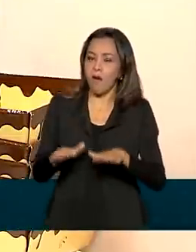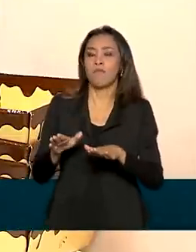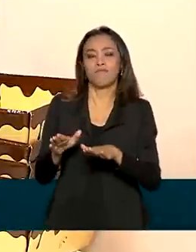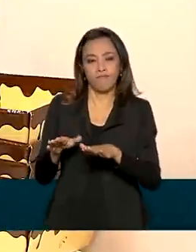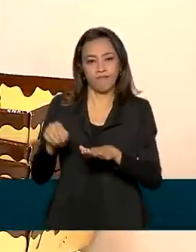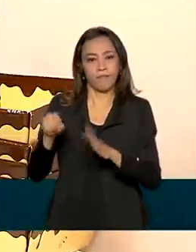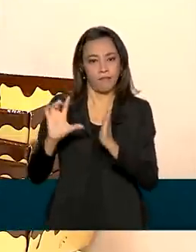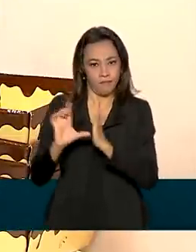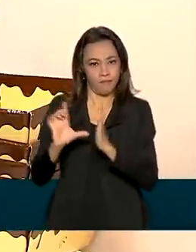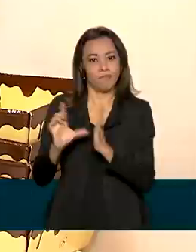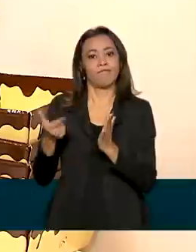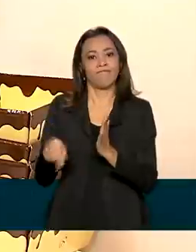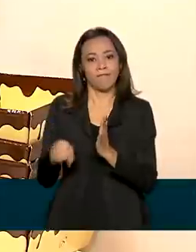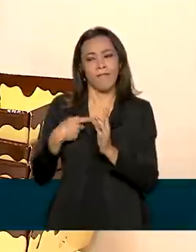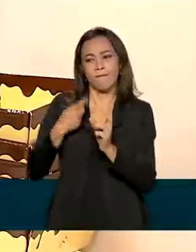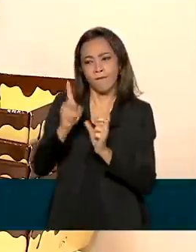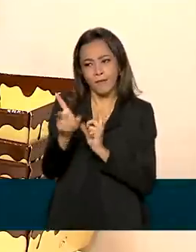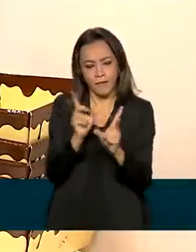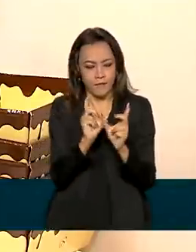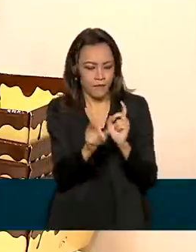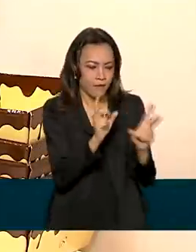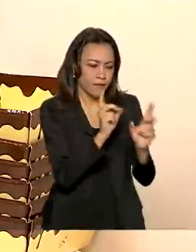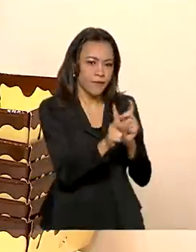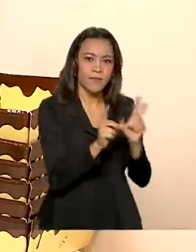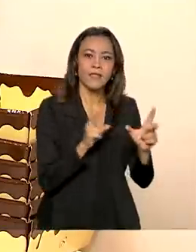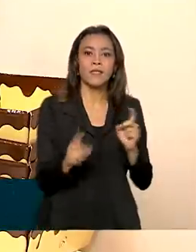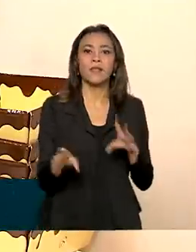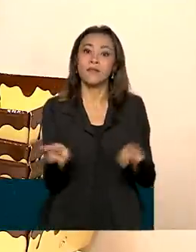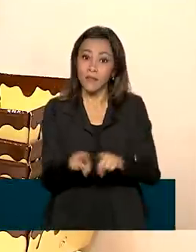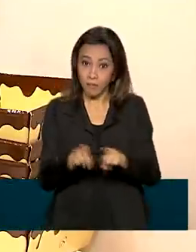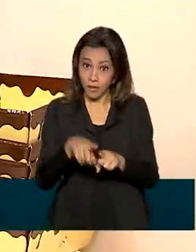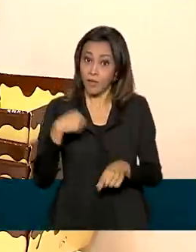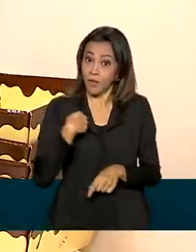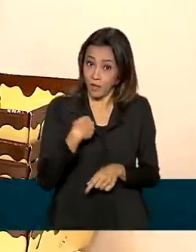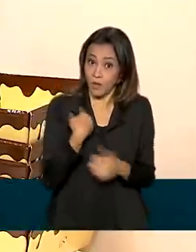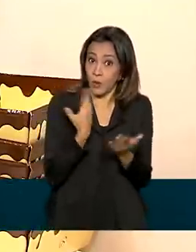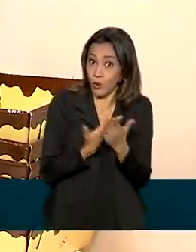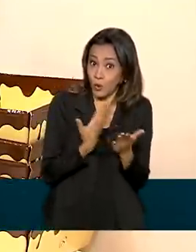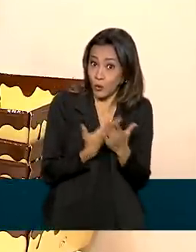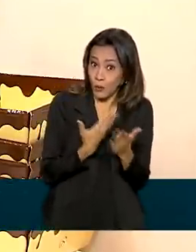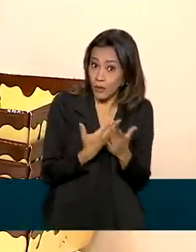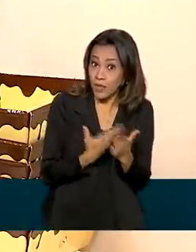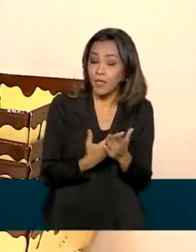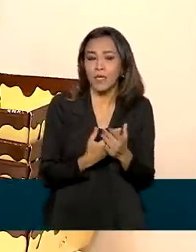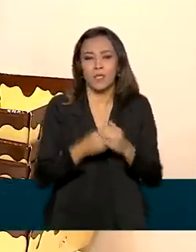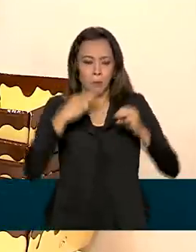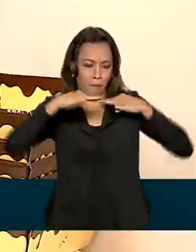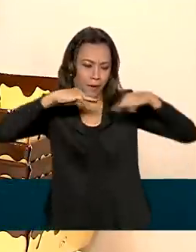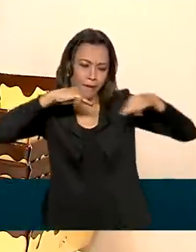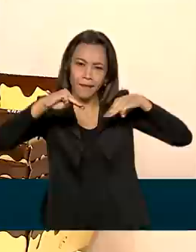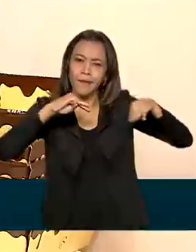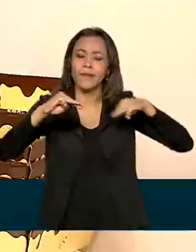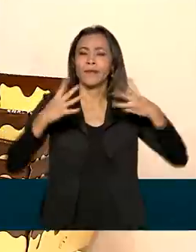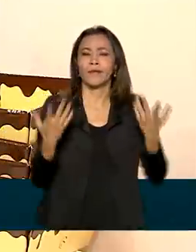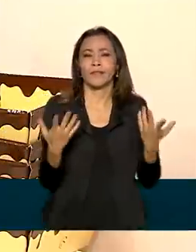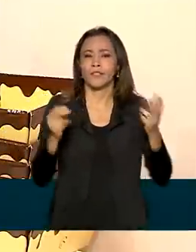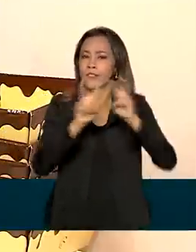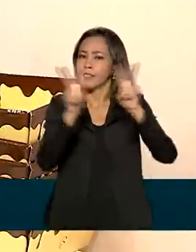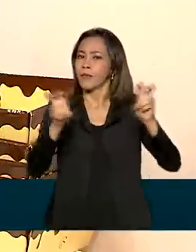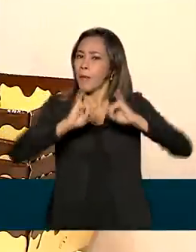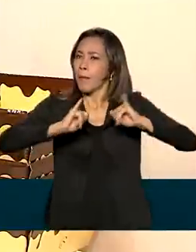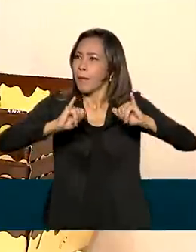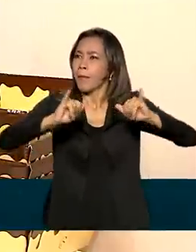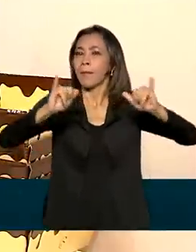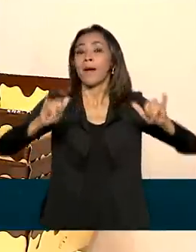vendedora, mas também como eu estou estudando, começando a estudar marketing, publicidade e propaganda, então eles, como